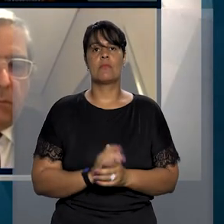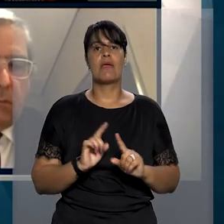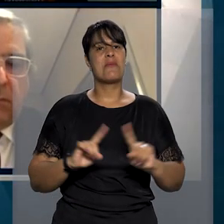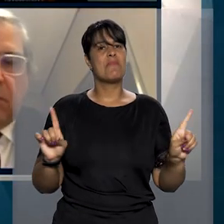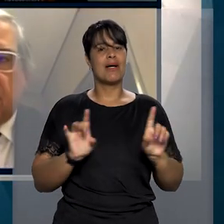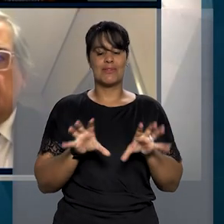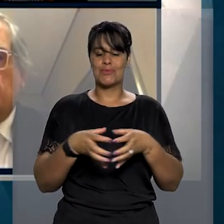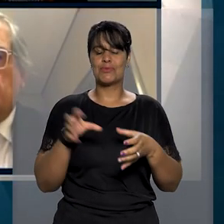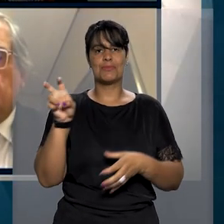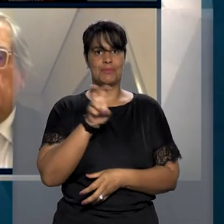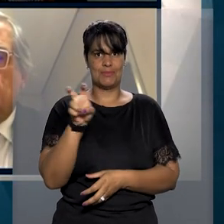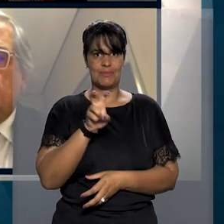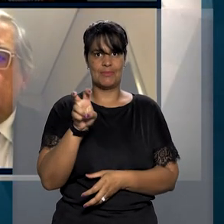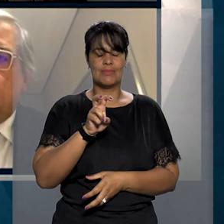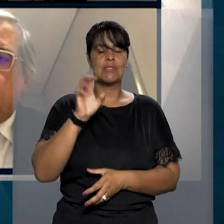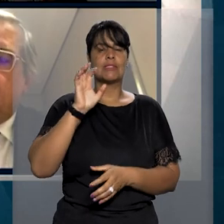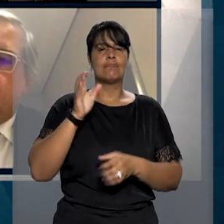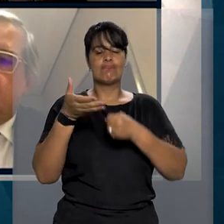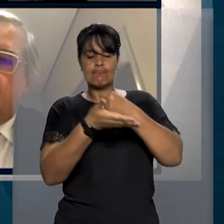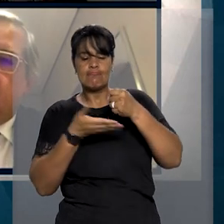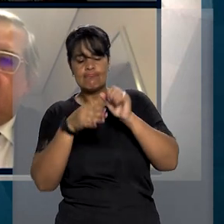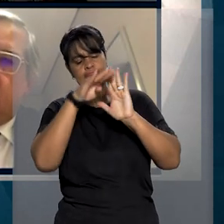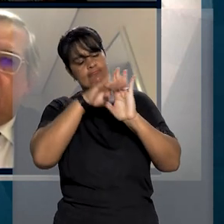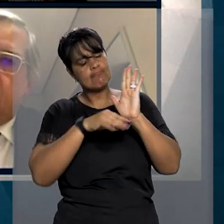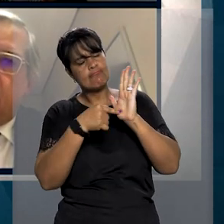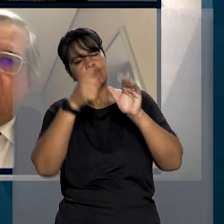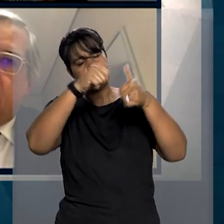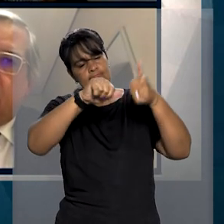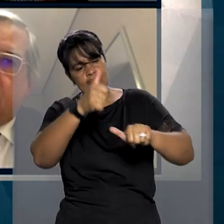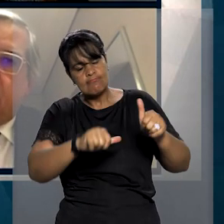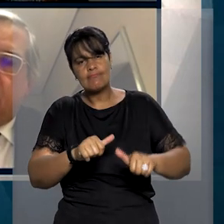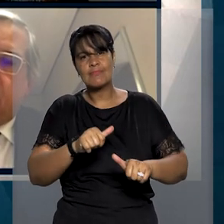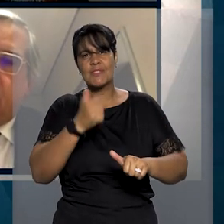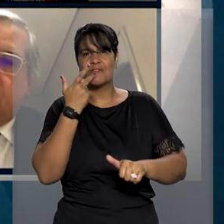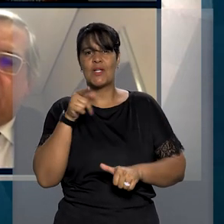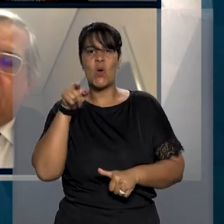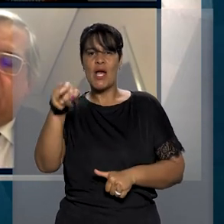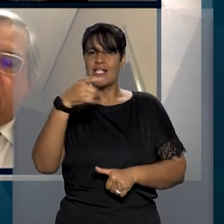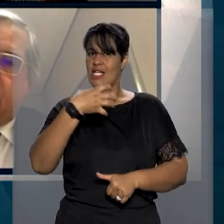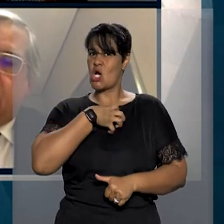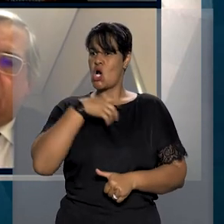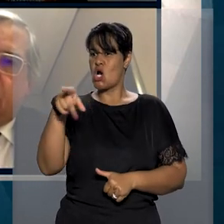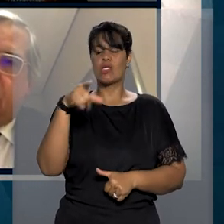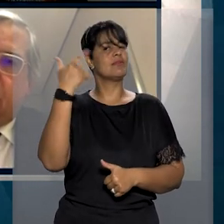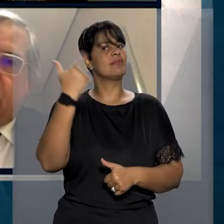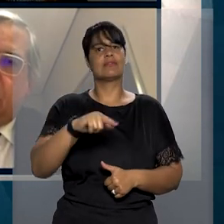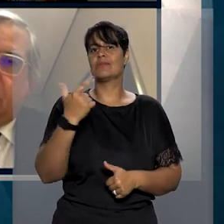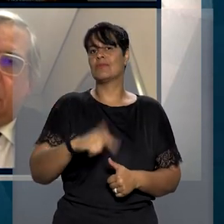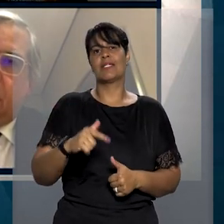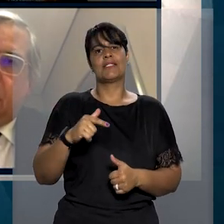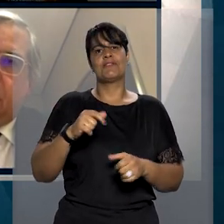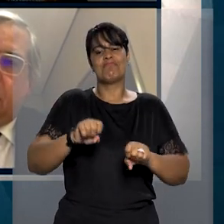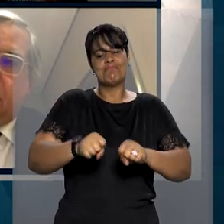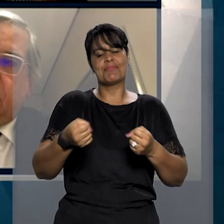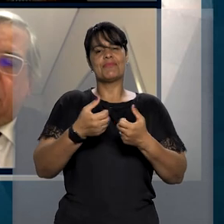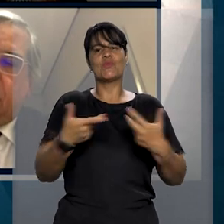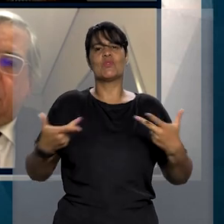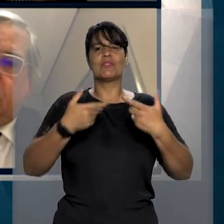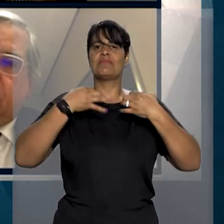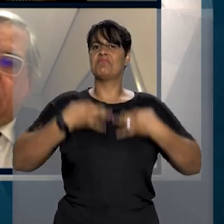ministros da quinta turma consideraram precedentes no STJ no sentido de que essa conduta não representa quebra da